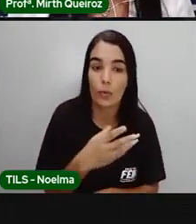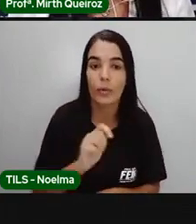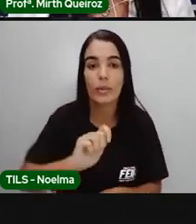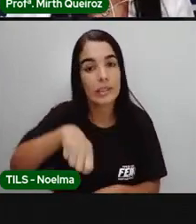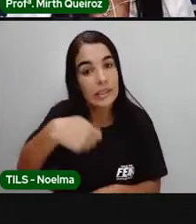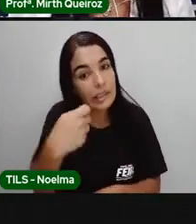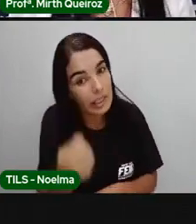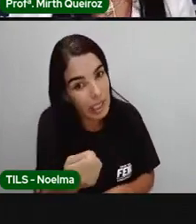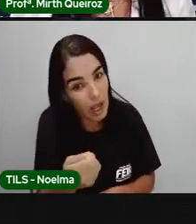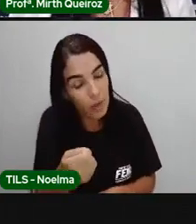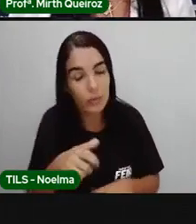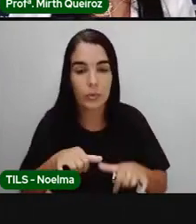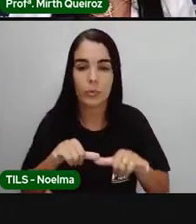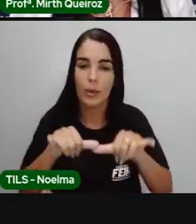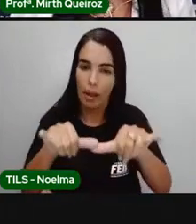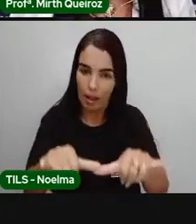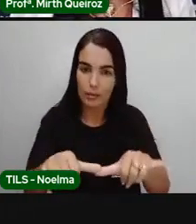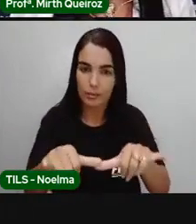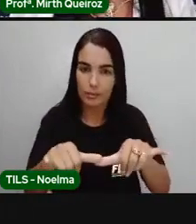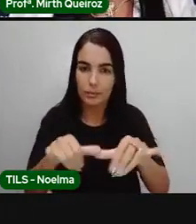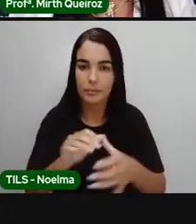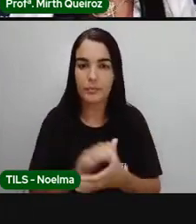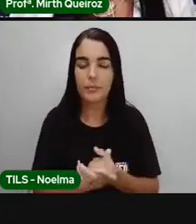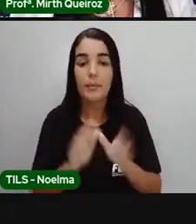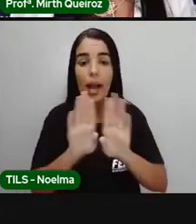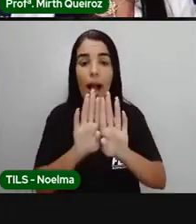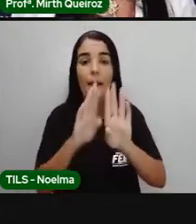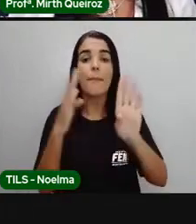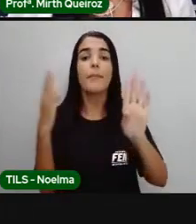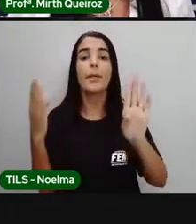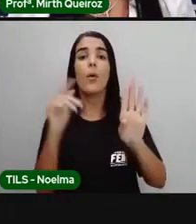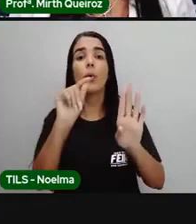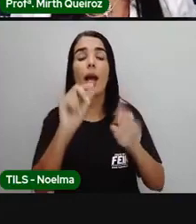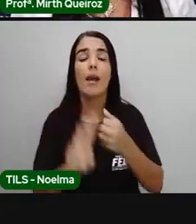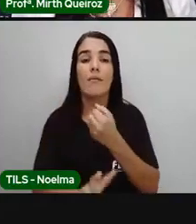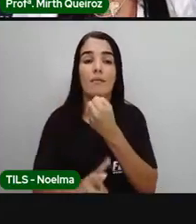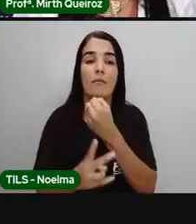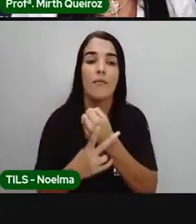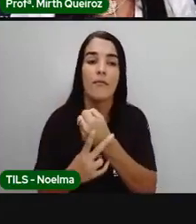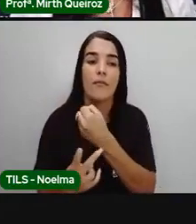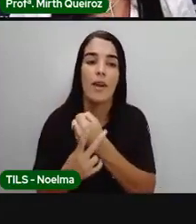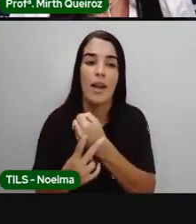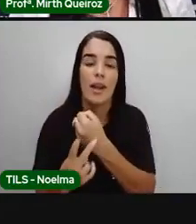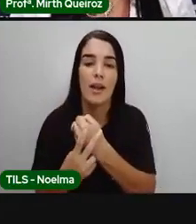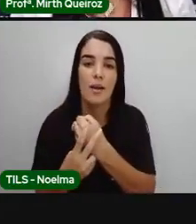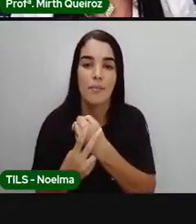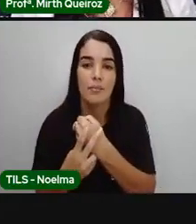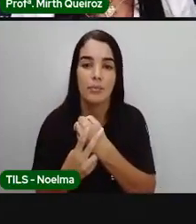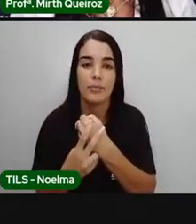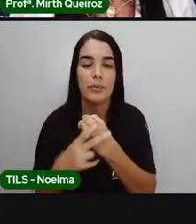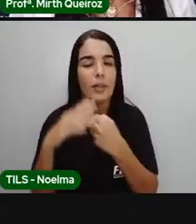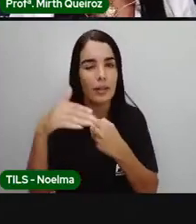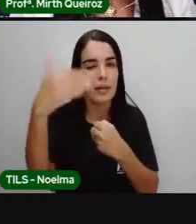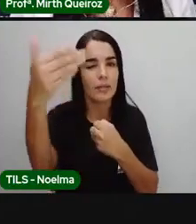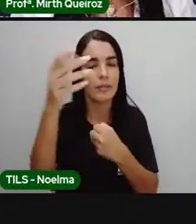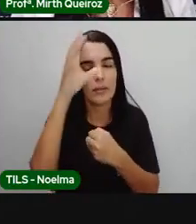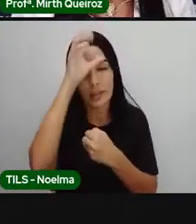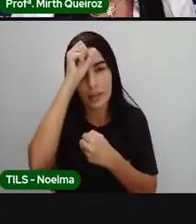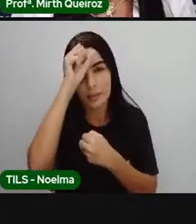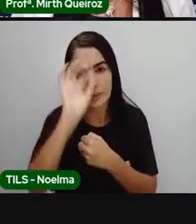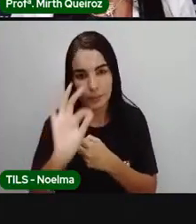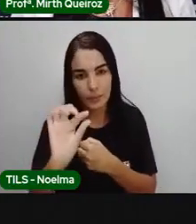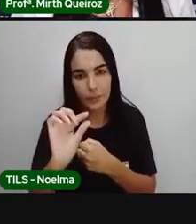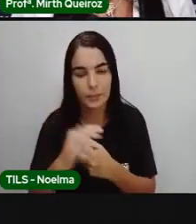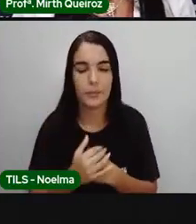é a característica do mercado. E abril é o verbo que nós vamos estudar um pouquinho mais pra frente, tá?